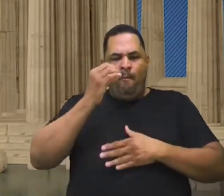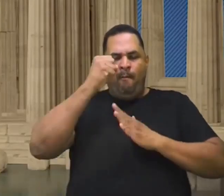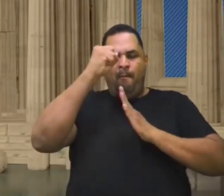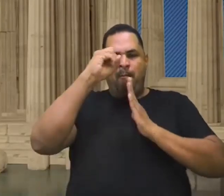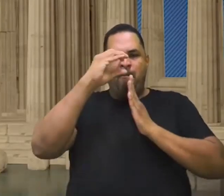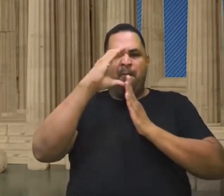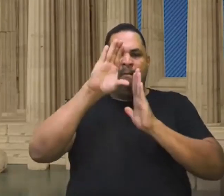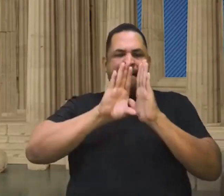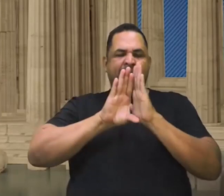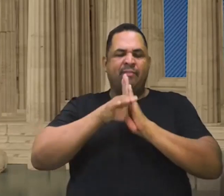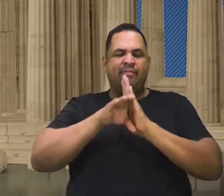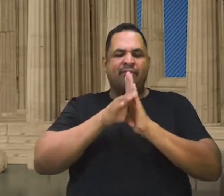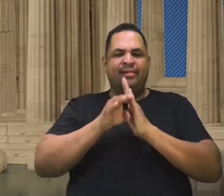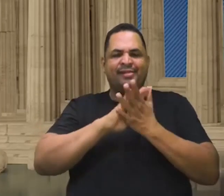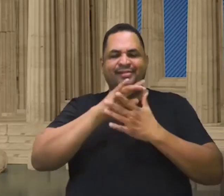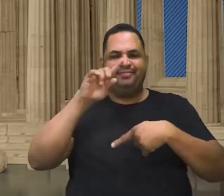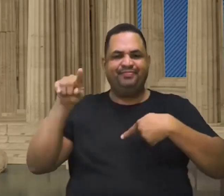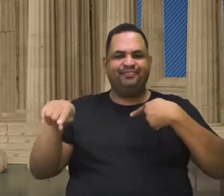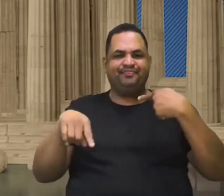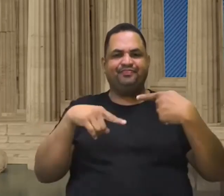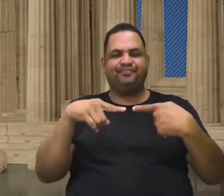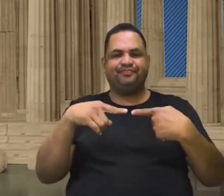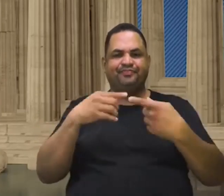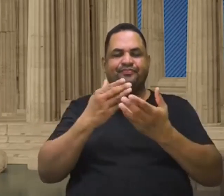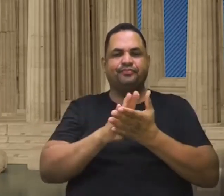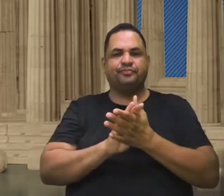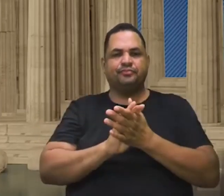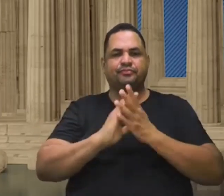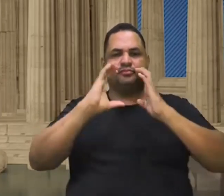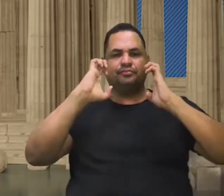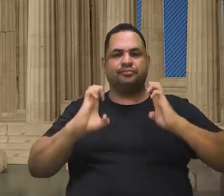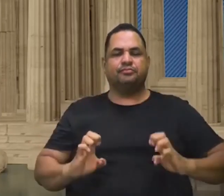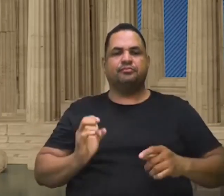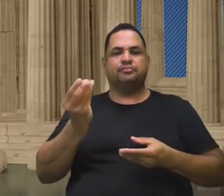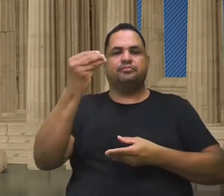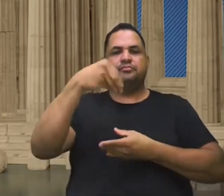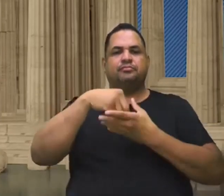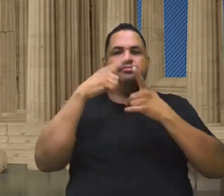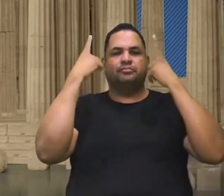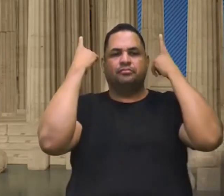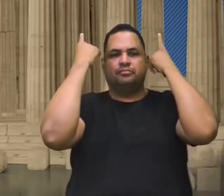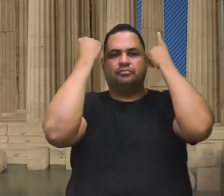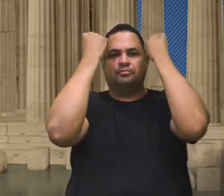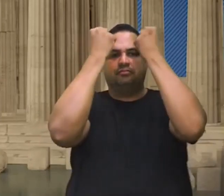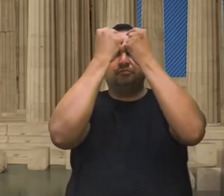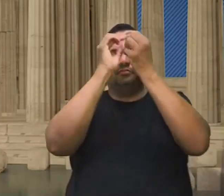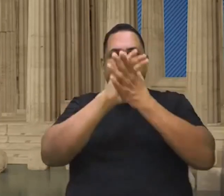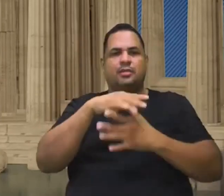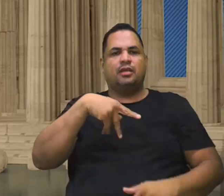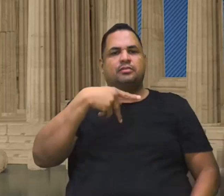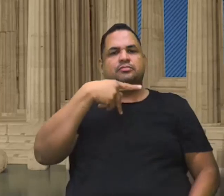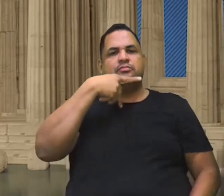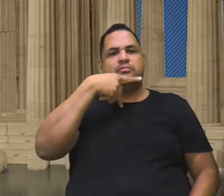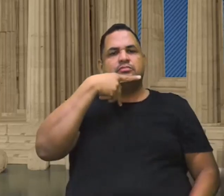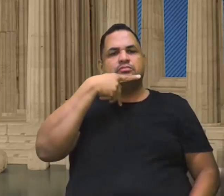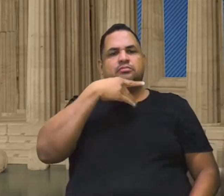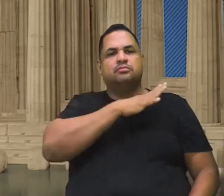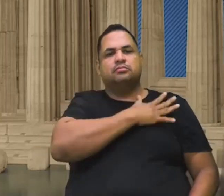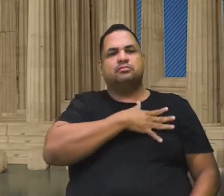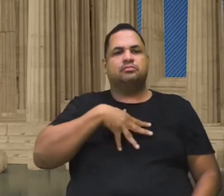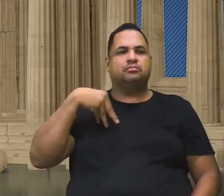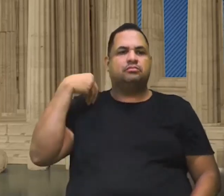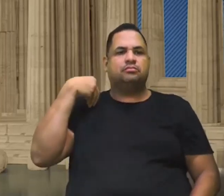finalidade da ética. Lá, olha só, na Grécia Antiga, da Chiesa. Platão e Aristóteles, né?